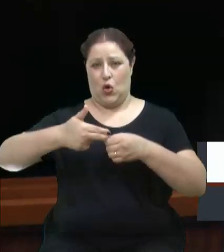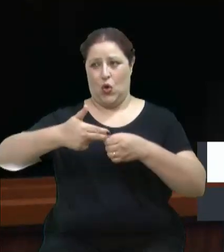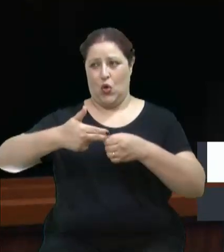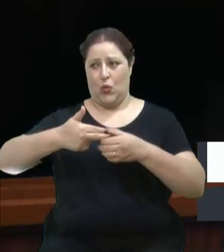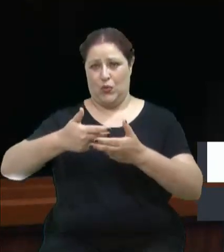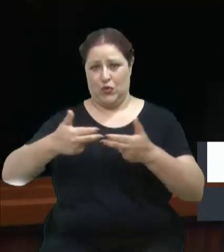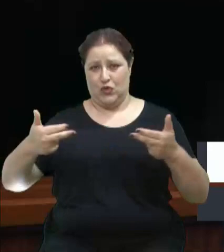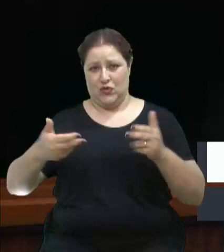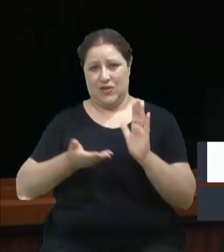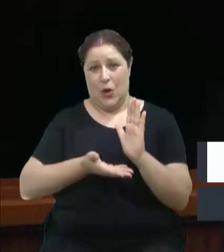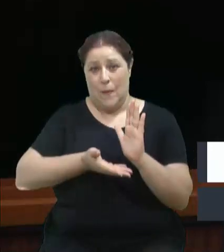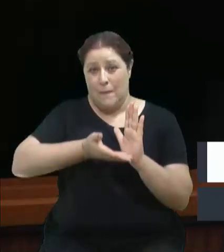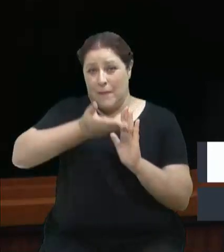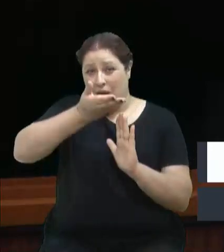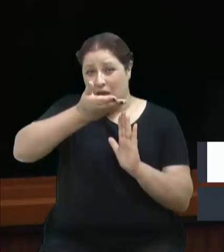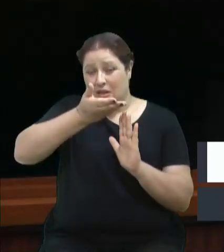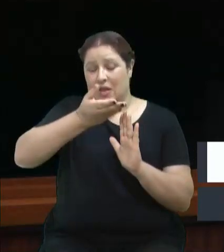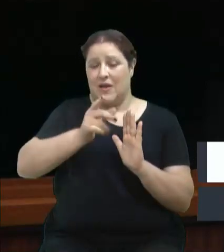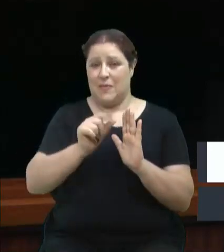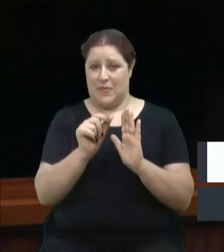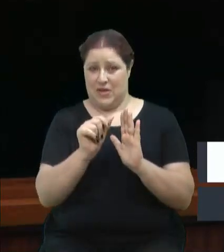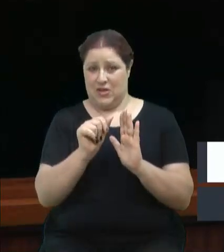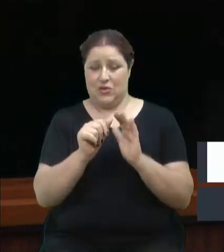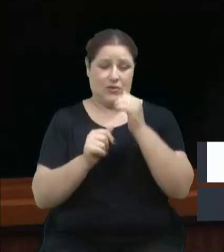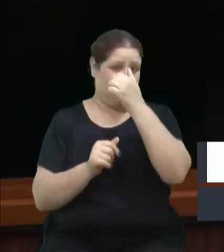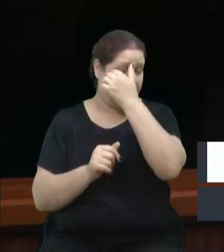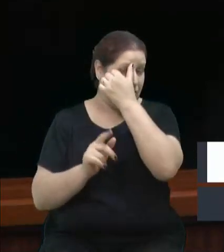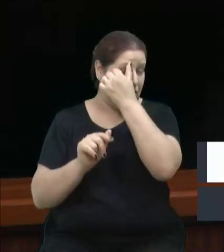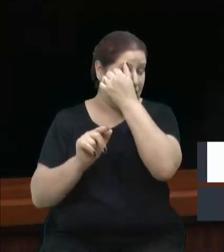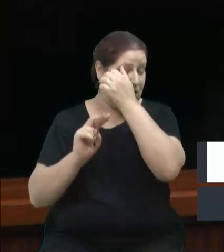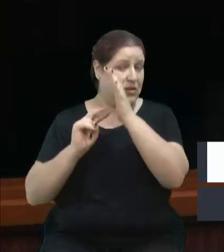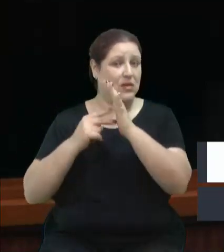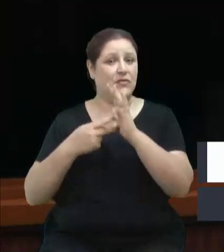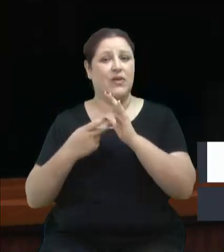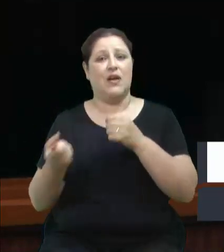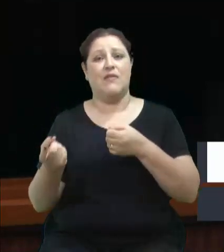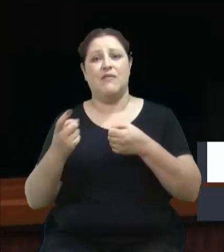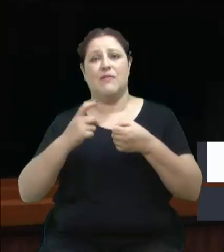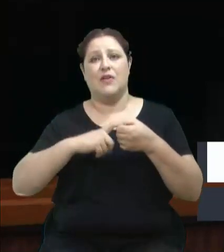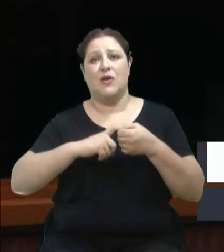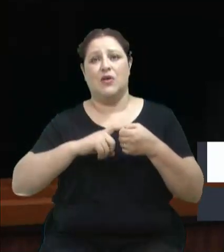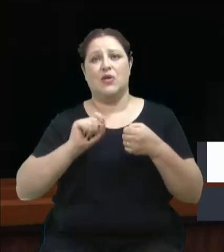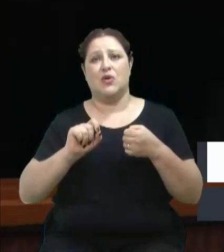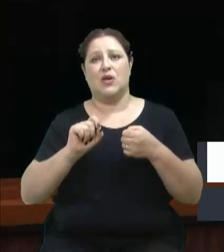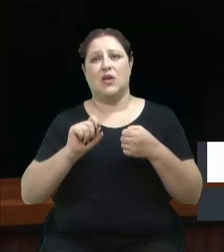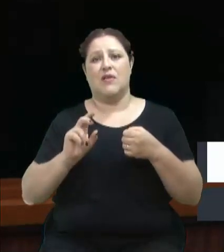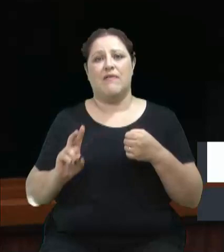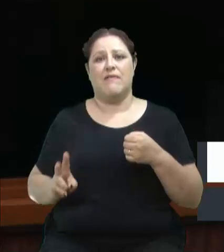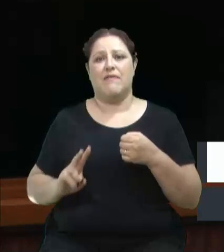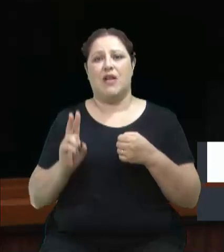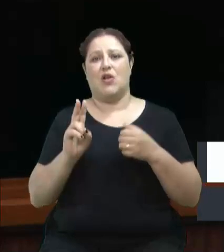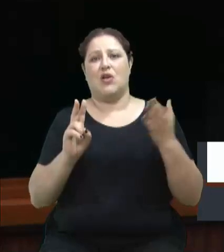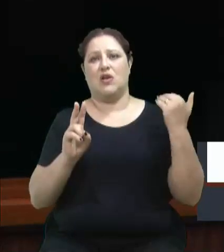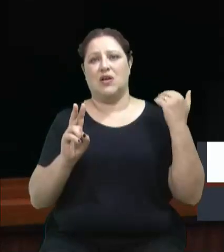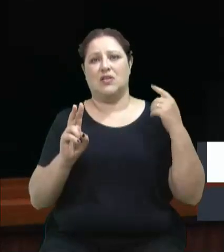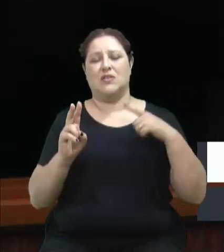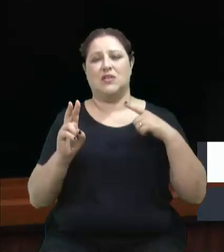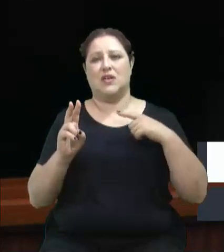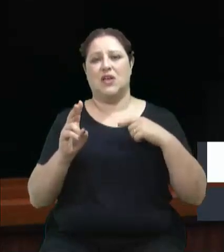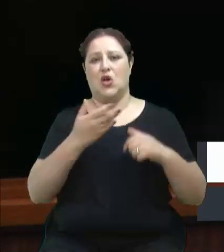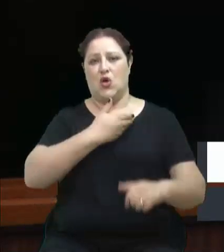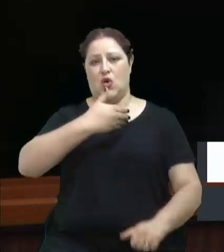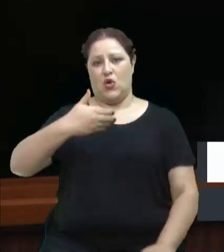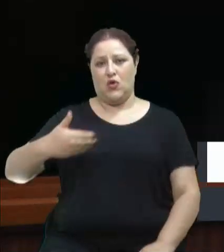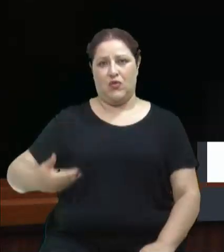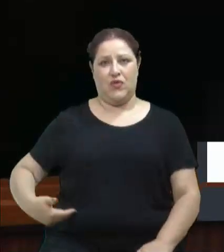dizendo aqui, é simplesmente o retorno a algum valor que havia sido renunciado,